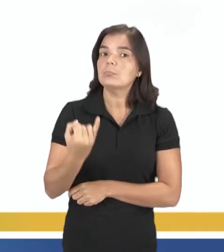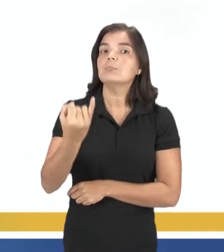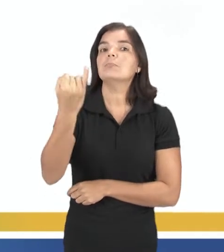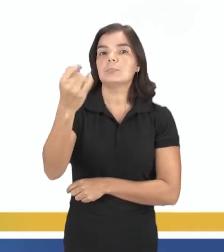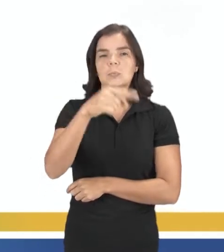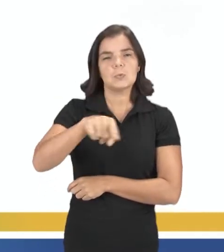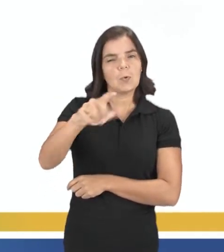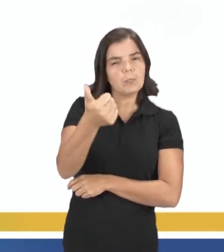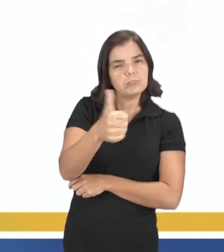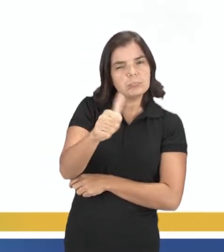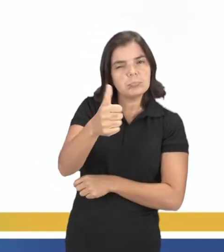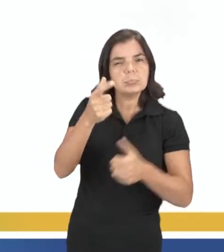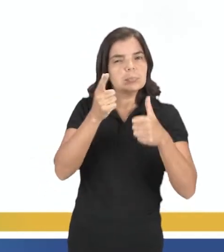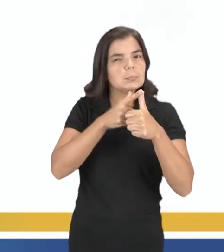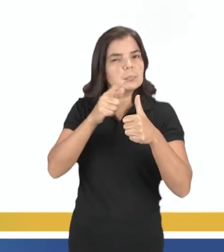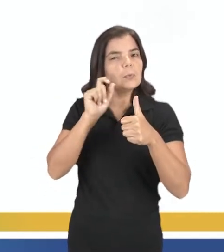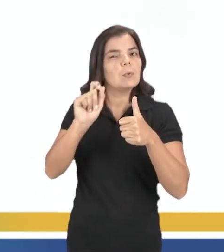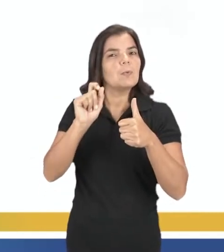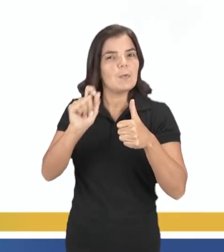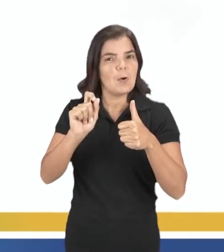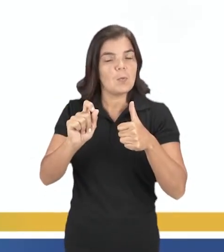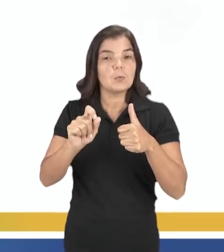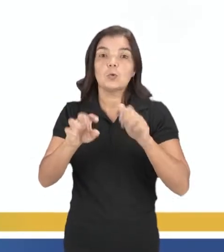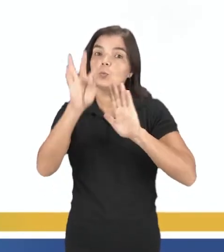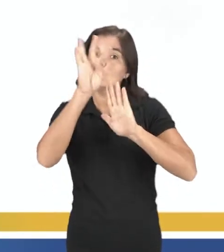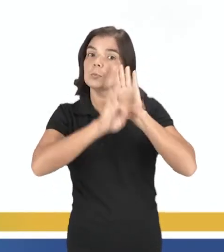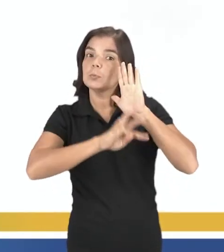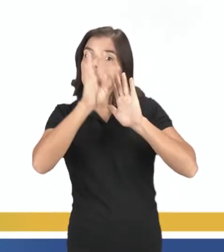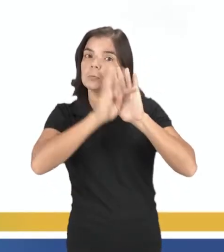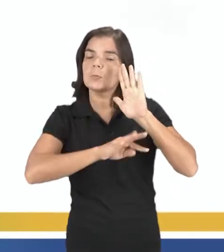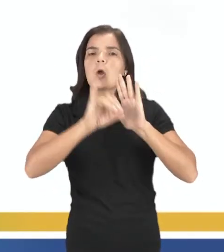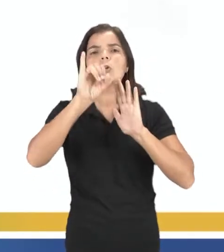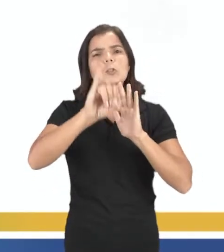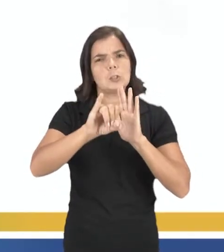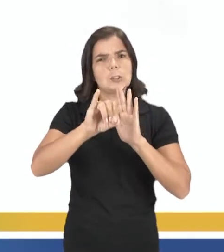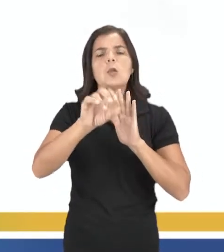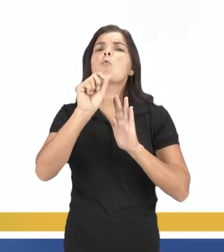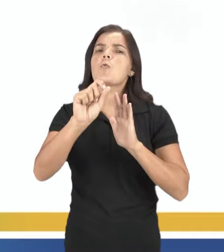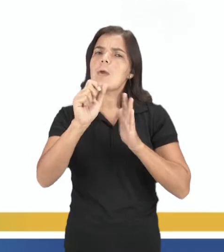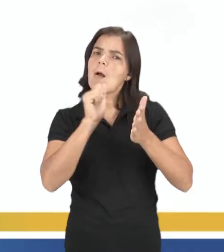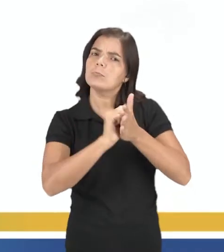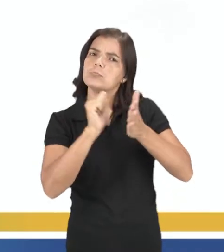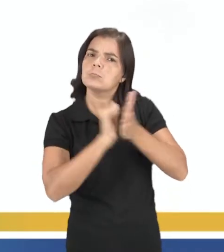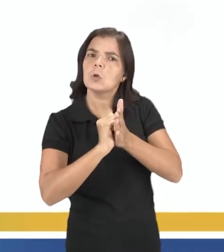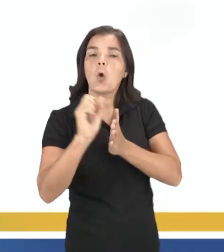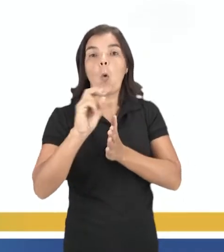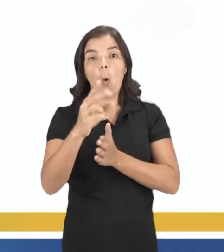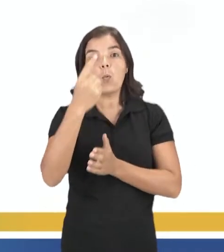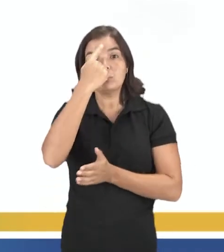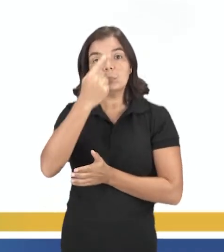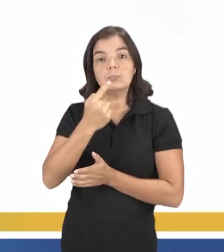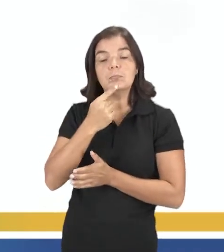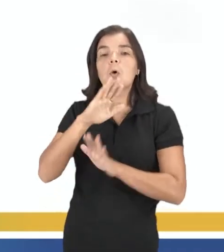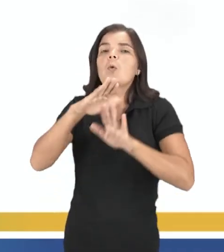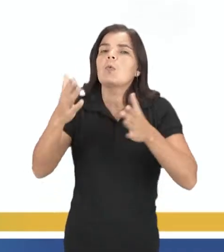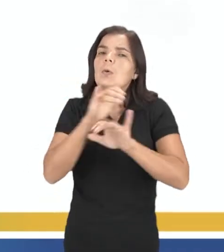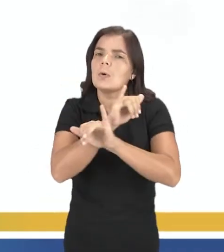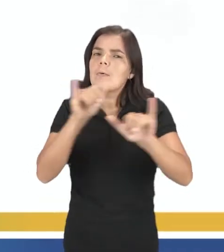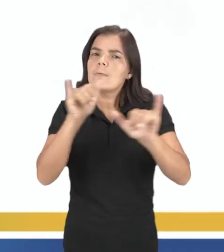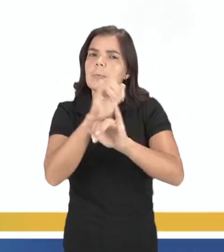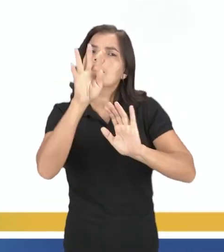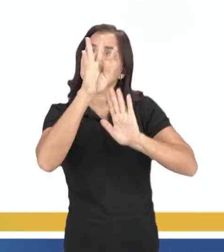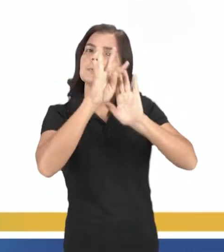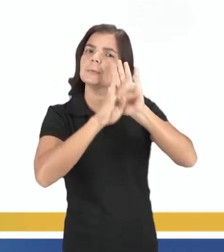que vocês analisem primeiramente os textos, se eles são verbais, não verbais, quais são as informações que esses